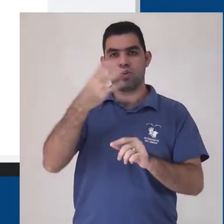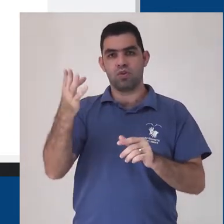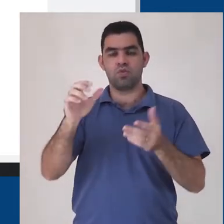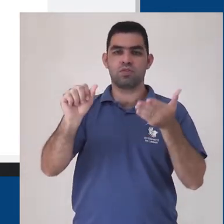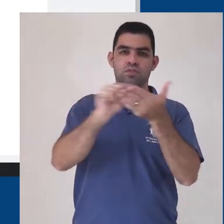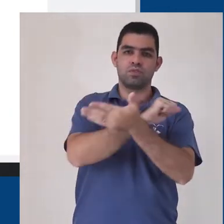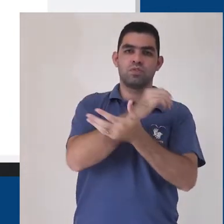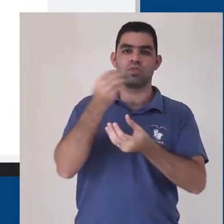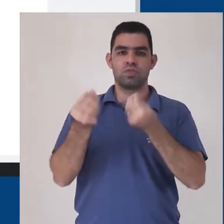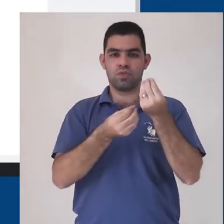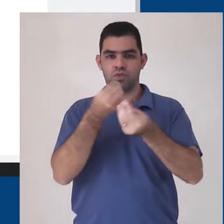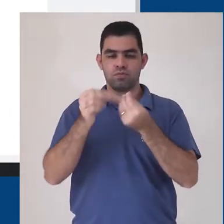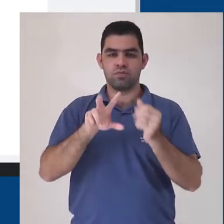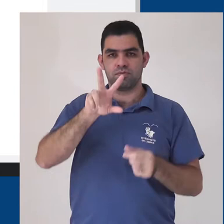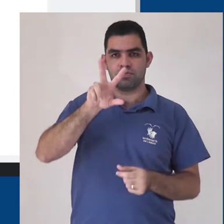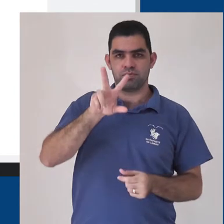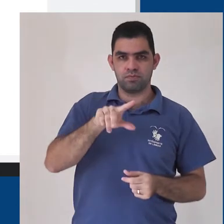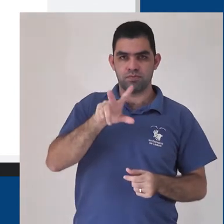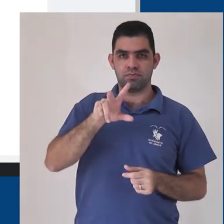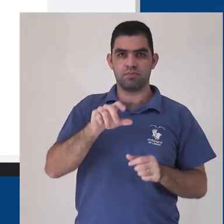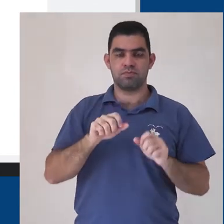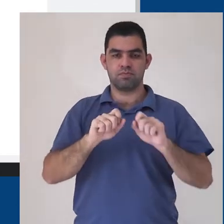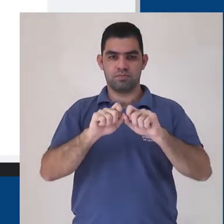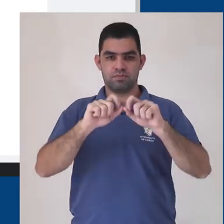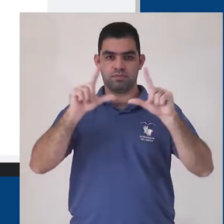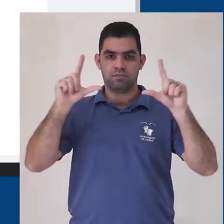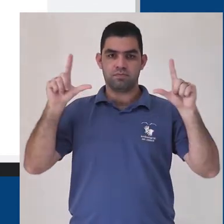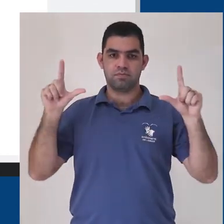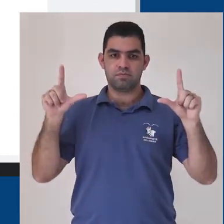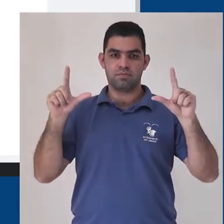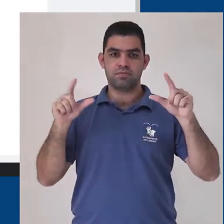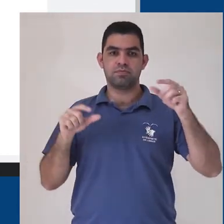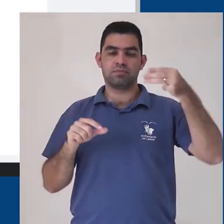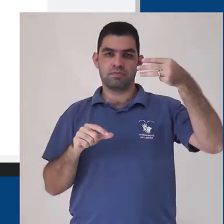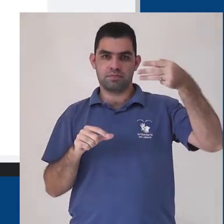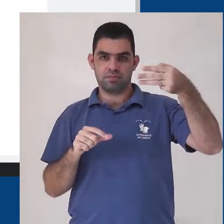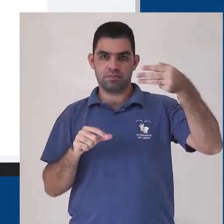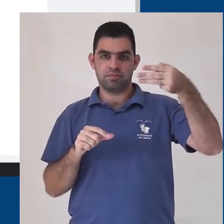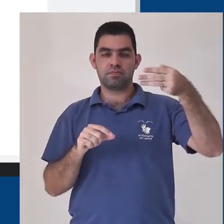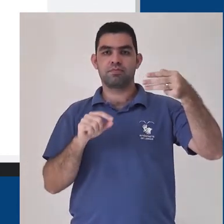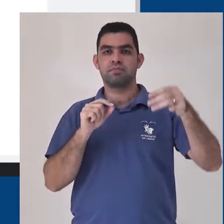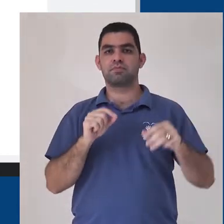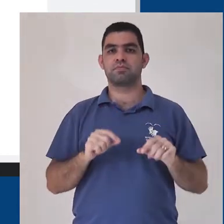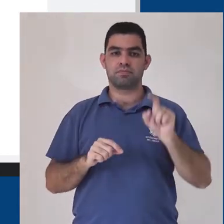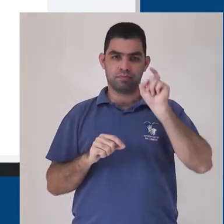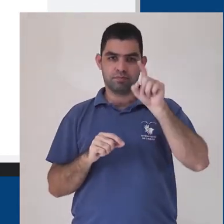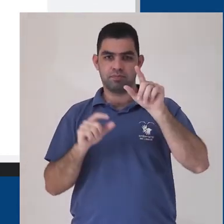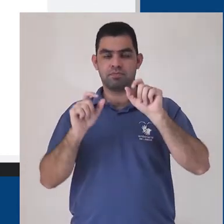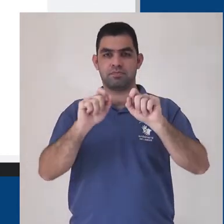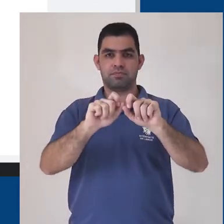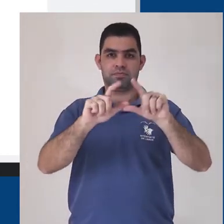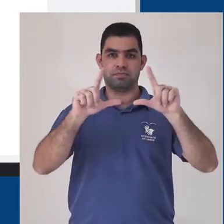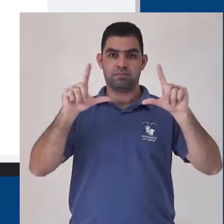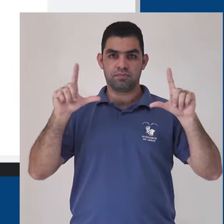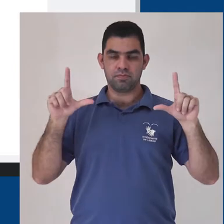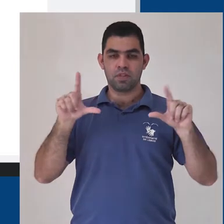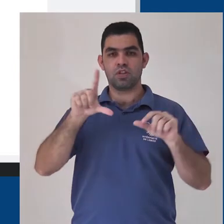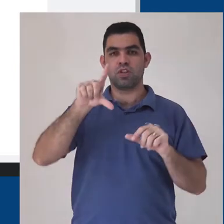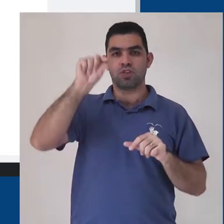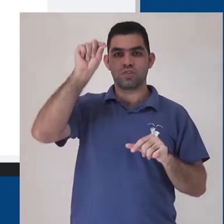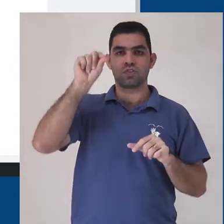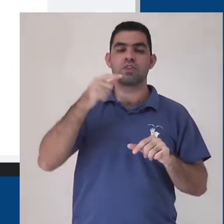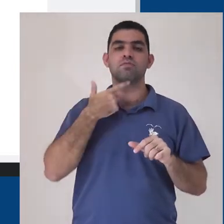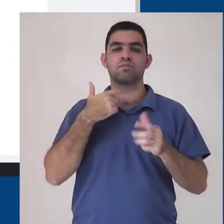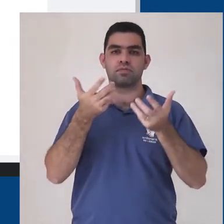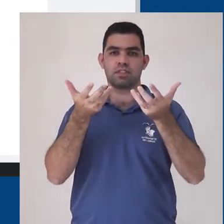realizar a ação, esperamos o ícone de três pontinhos aparecer sobre a miniatura da página, clicamos nele e selecionamos a